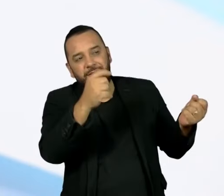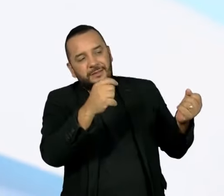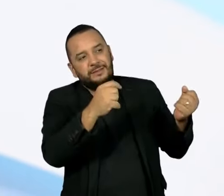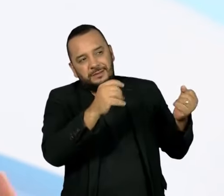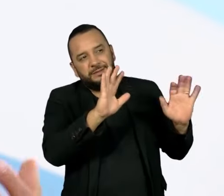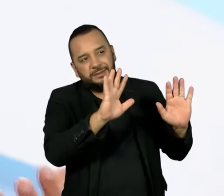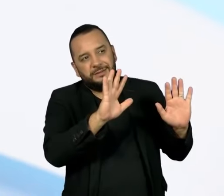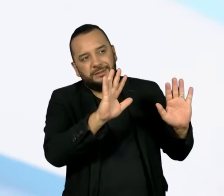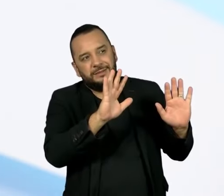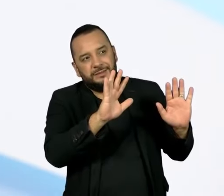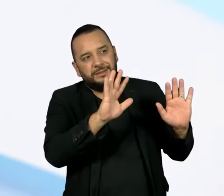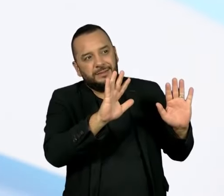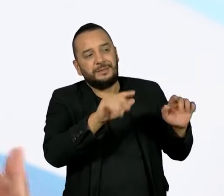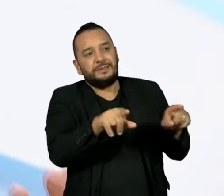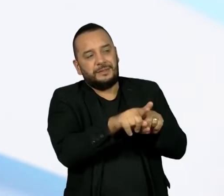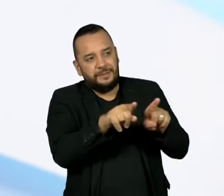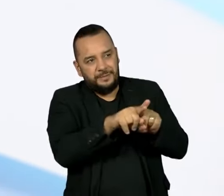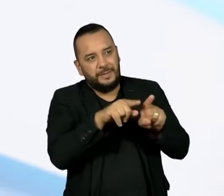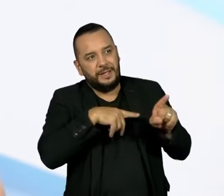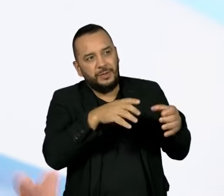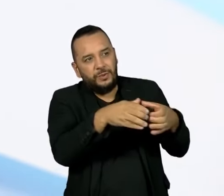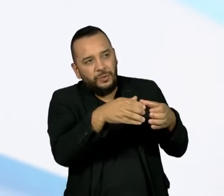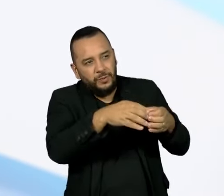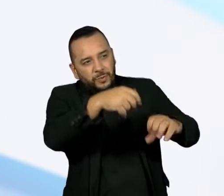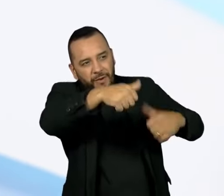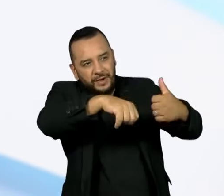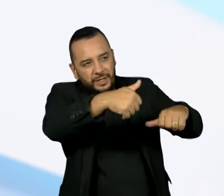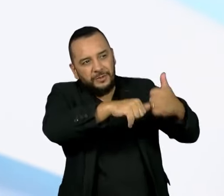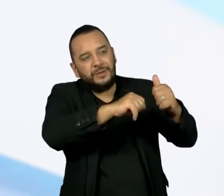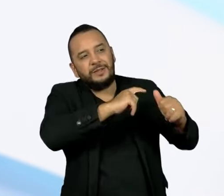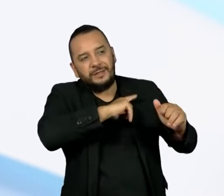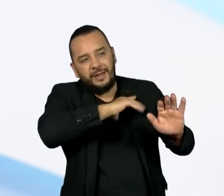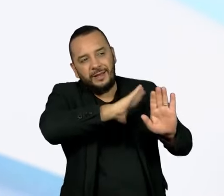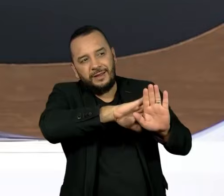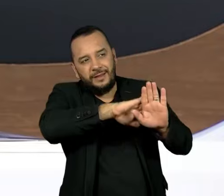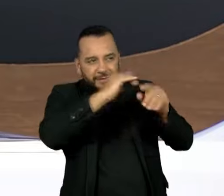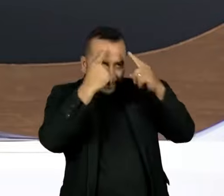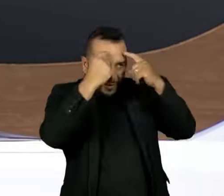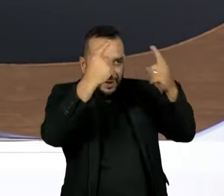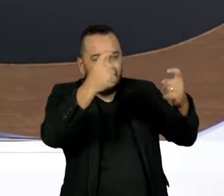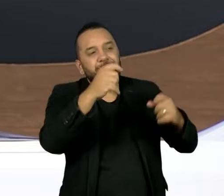comitês e de escolhas que podem funcionar como uma forma de violência. E...